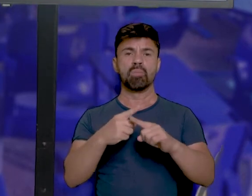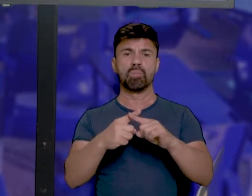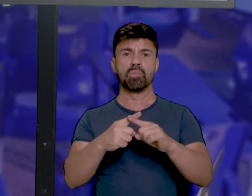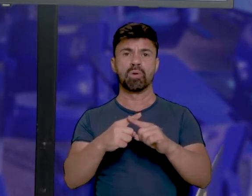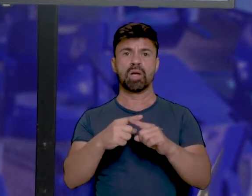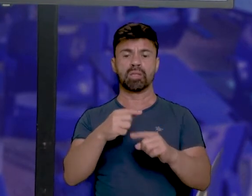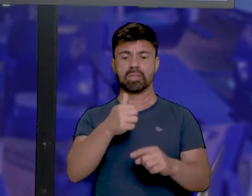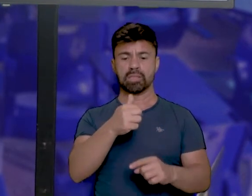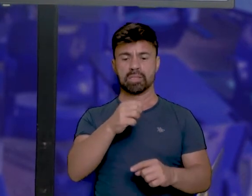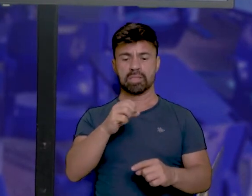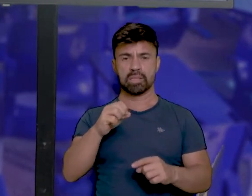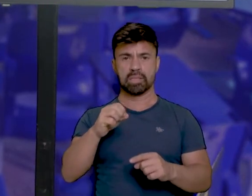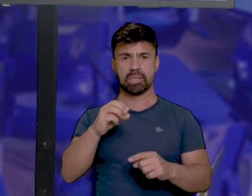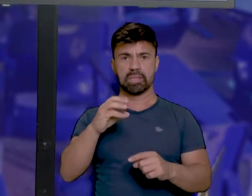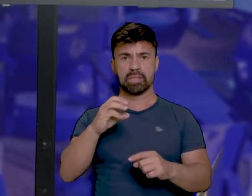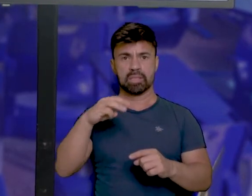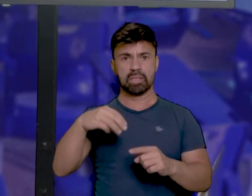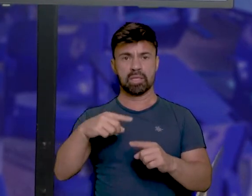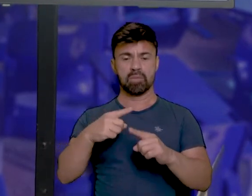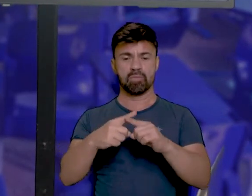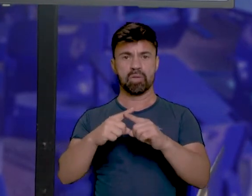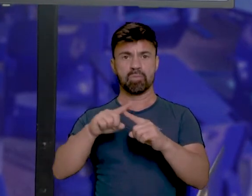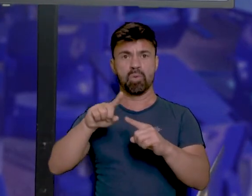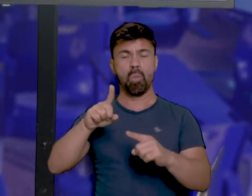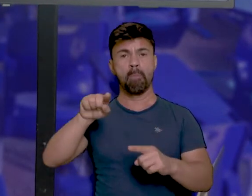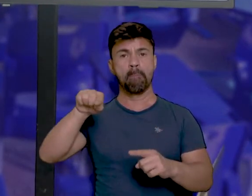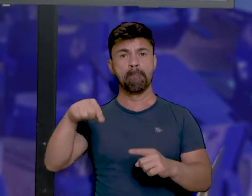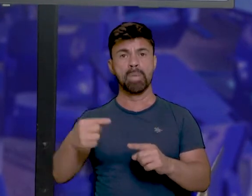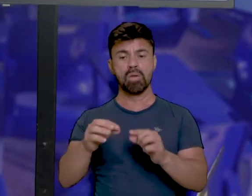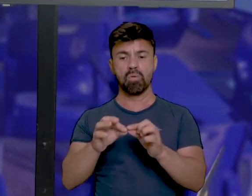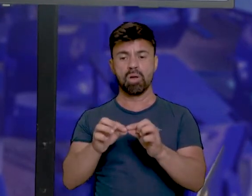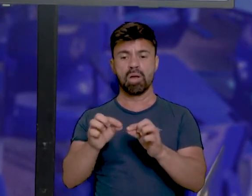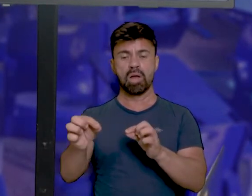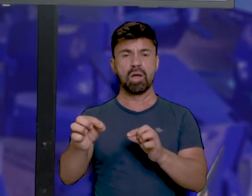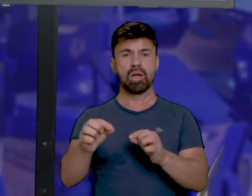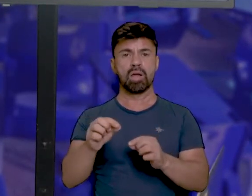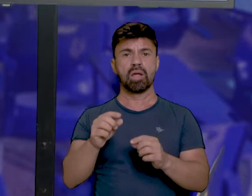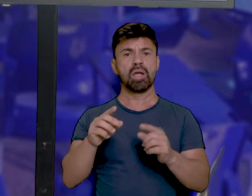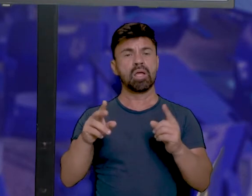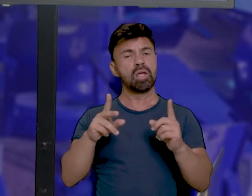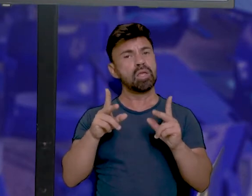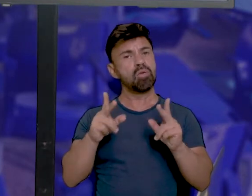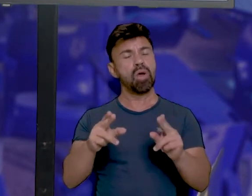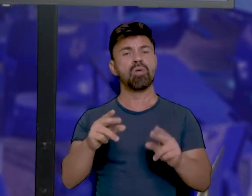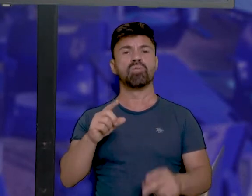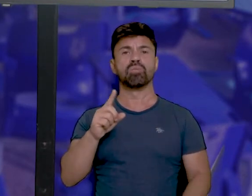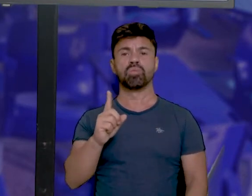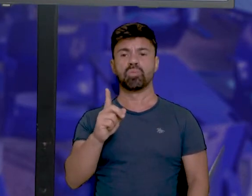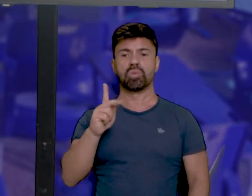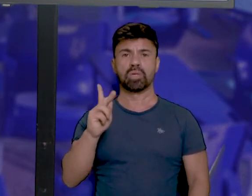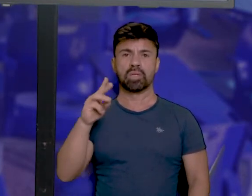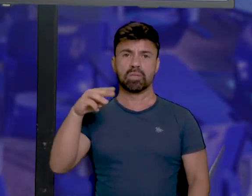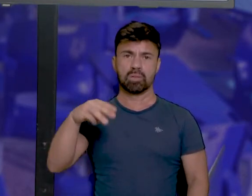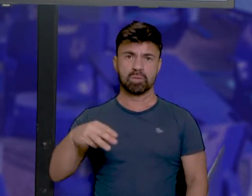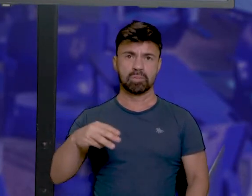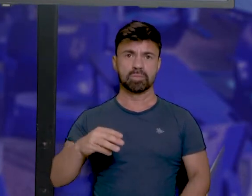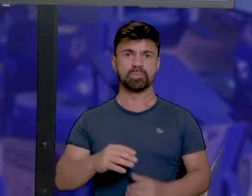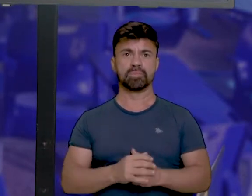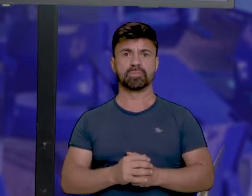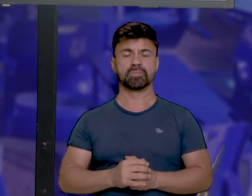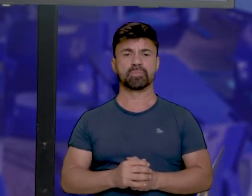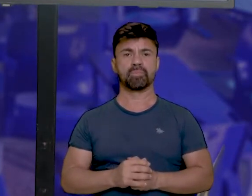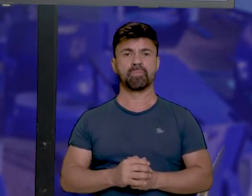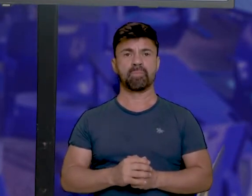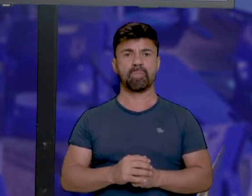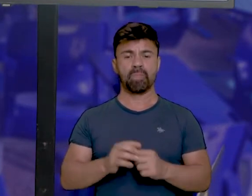cem centímetros por mil metros de distância, que é igual a um quilômetro. Então, vai ser cem centímetros por mil